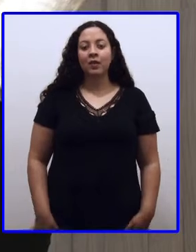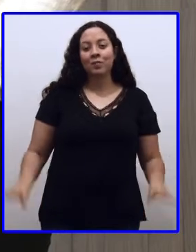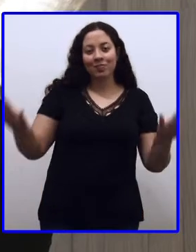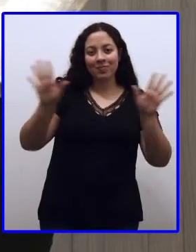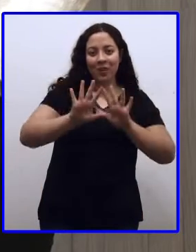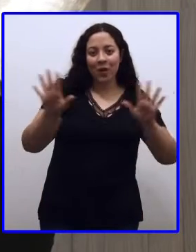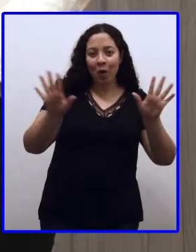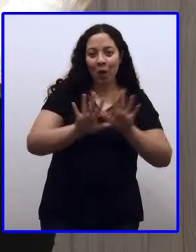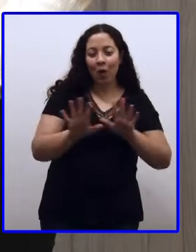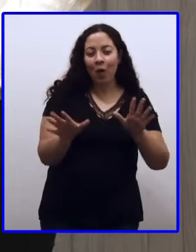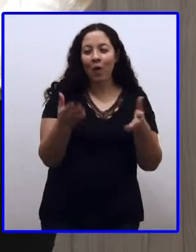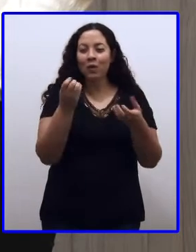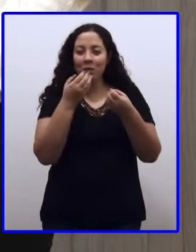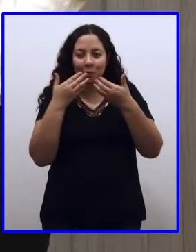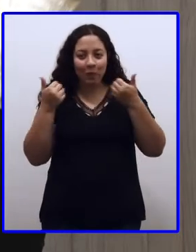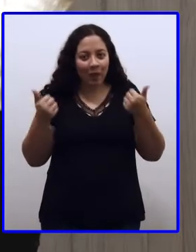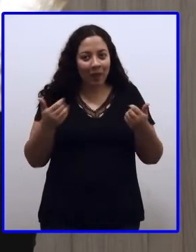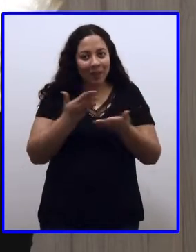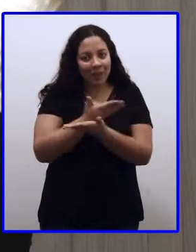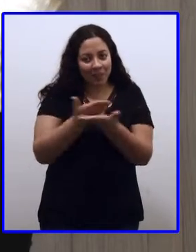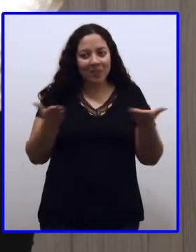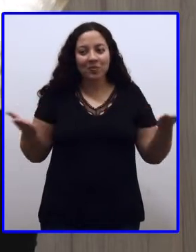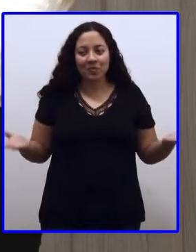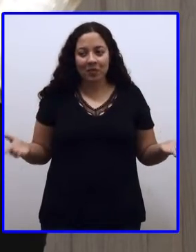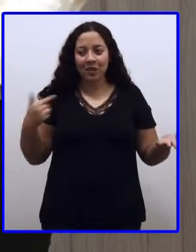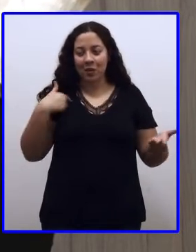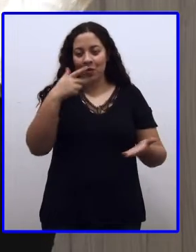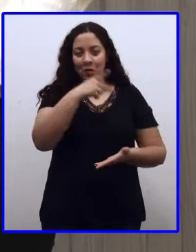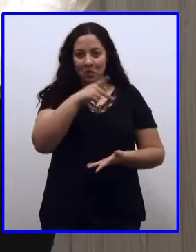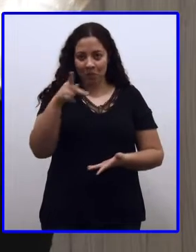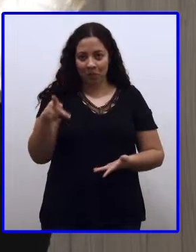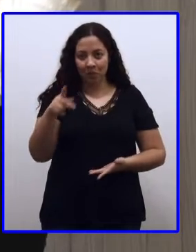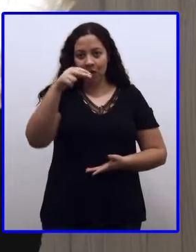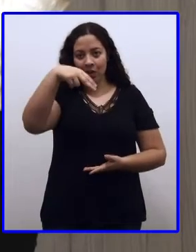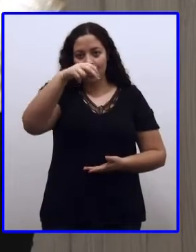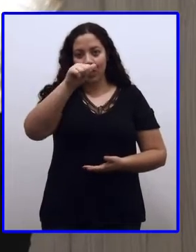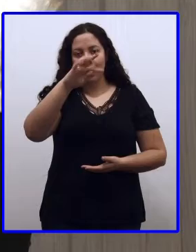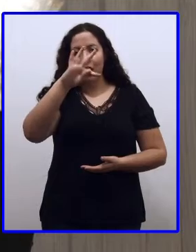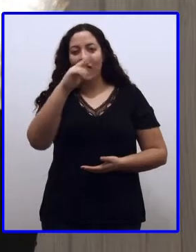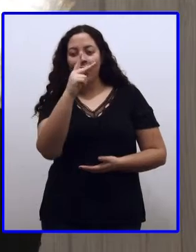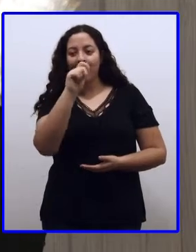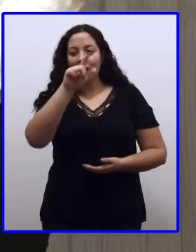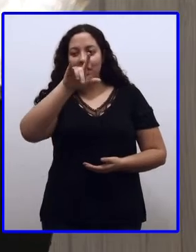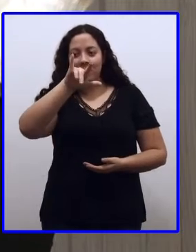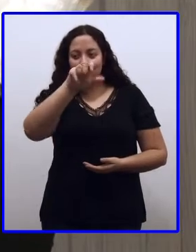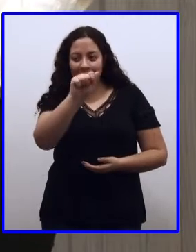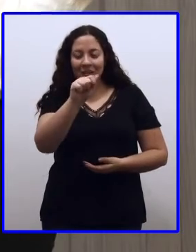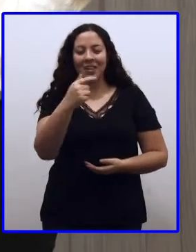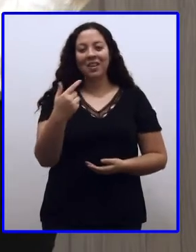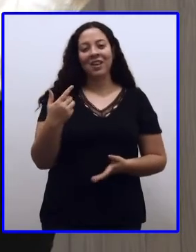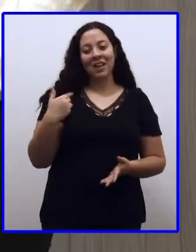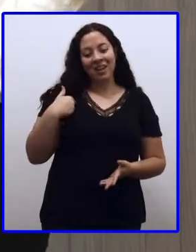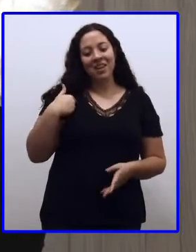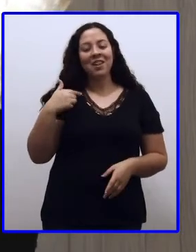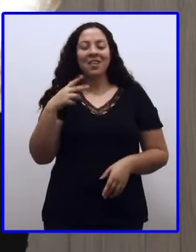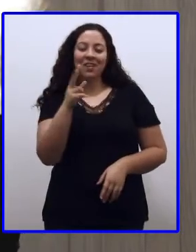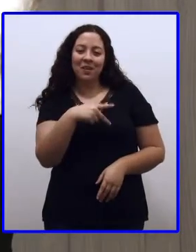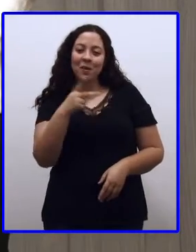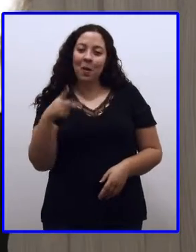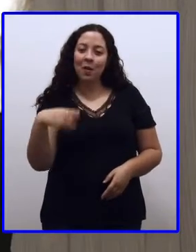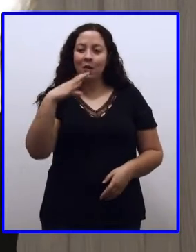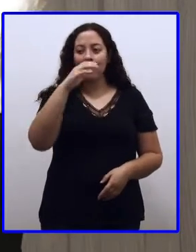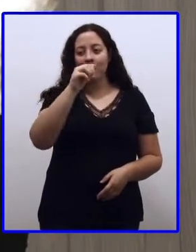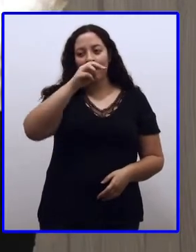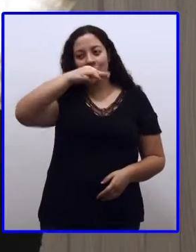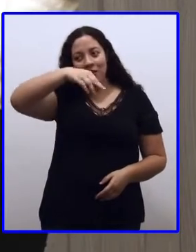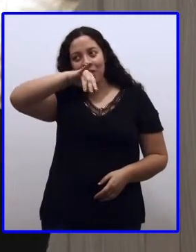Oi turminha, tudo bom com vocês? Sou a professora Natália. Oi para a Camila, tudo bem? Eu tô bem, para